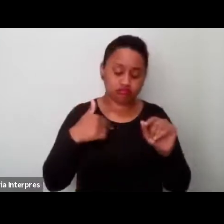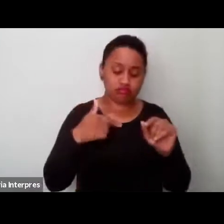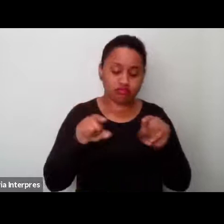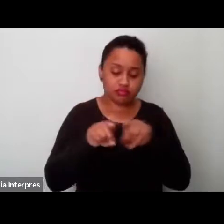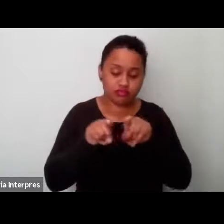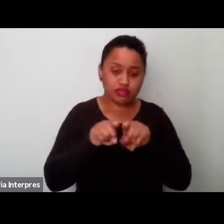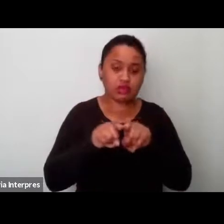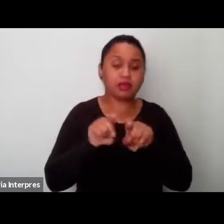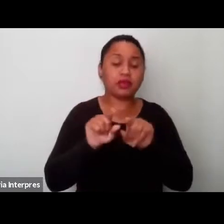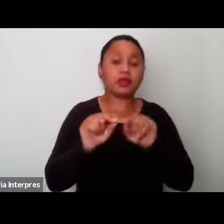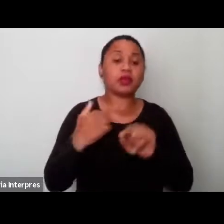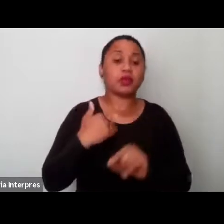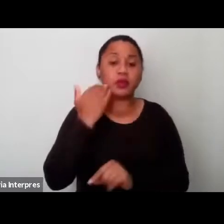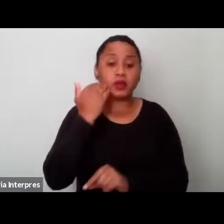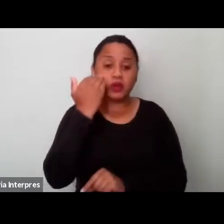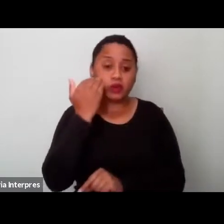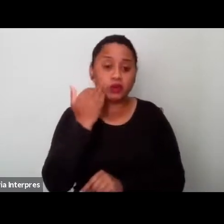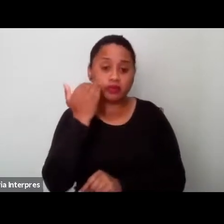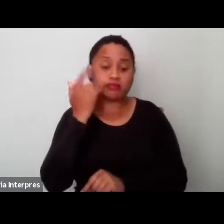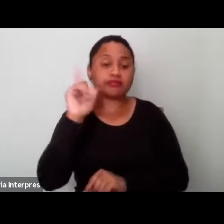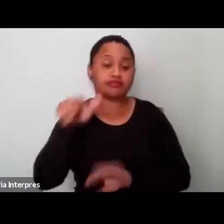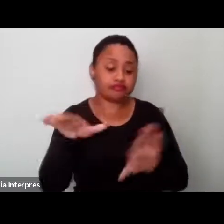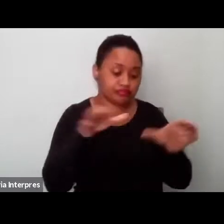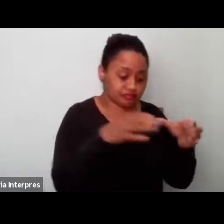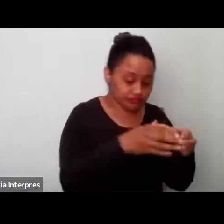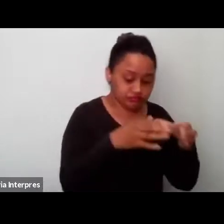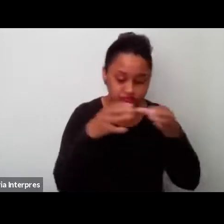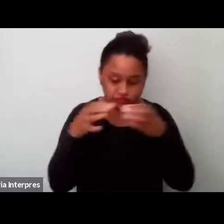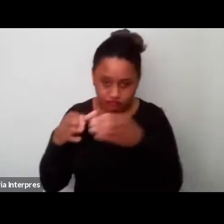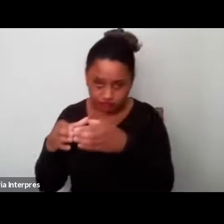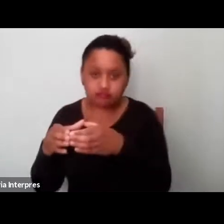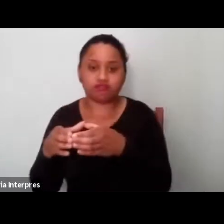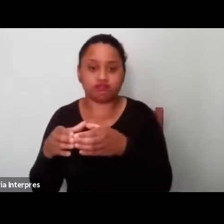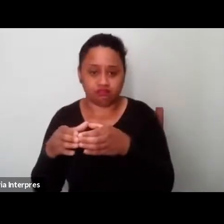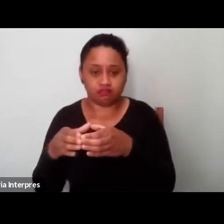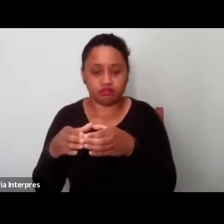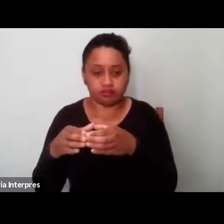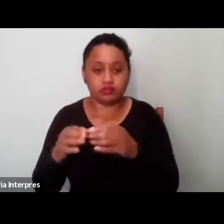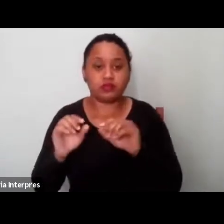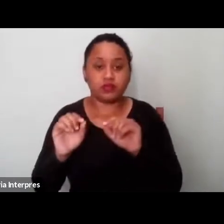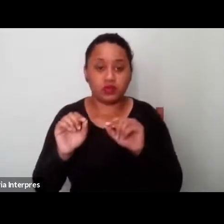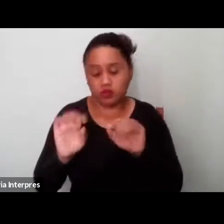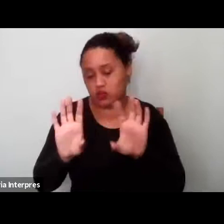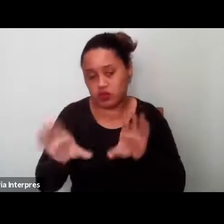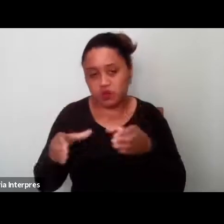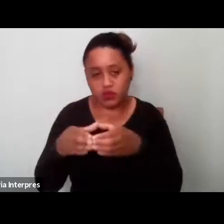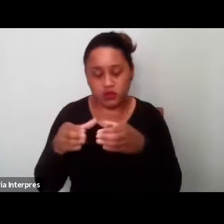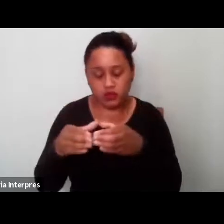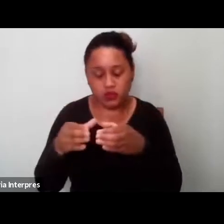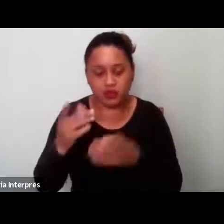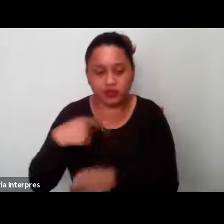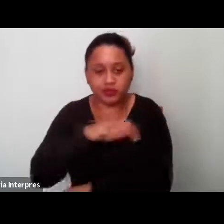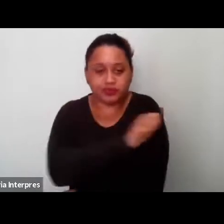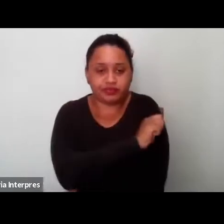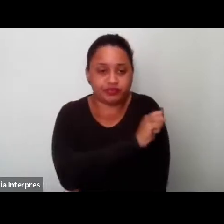adolescentes, né, em dois grupos, né, o grupo que estudo, né, o grupo de estudantes que estuda na